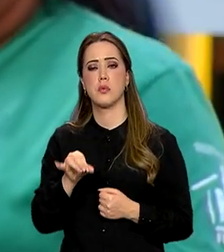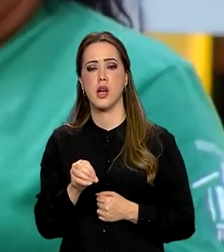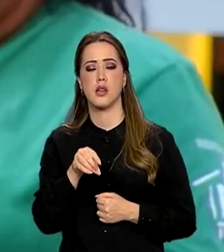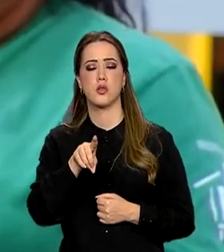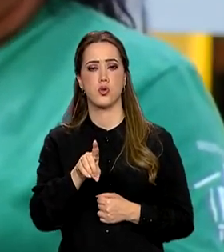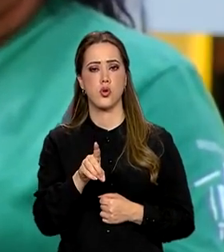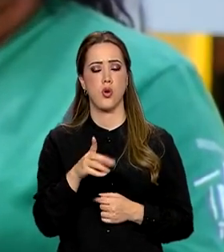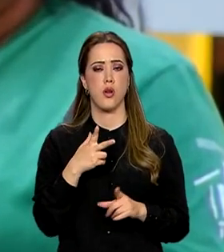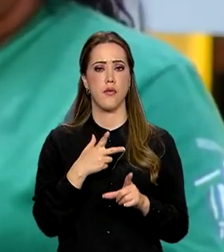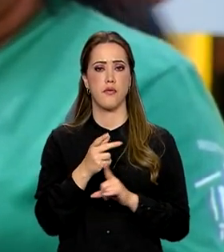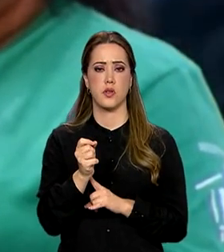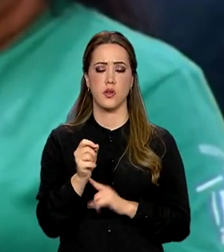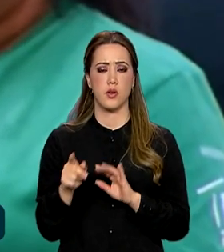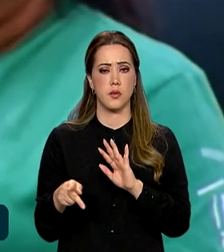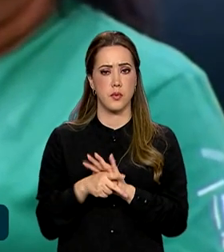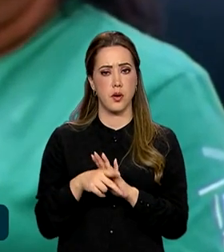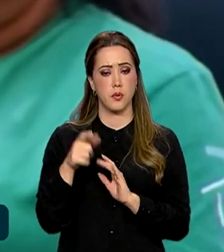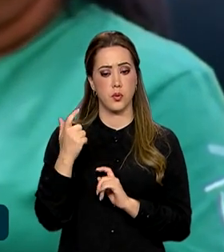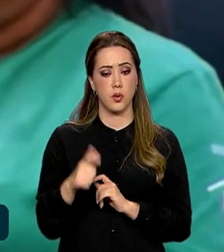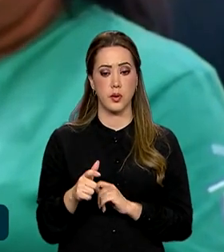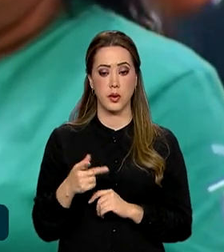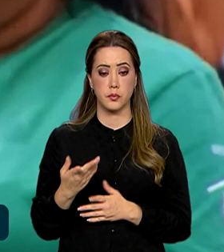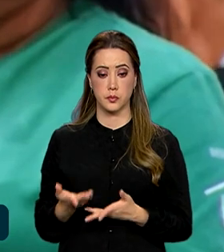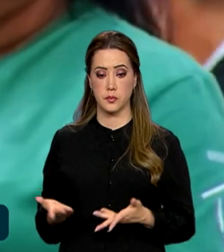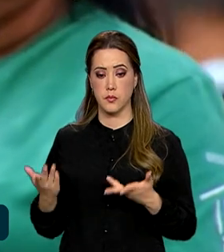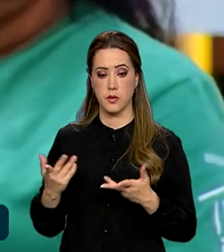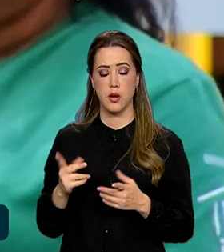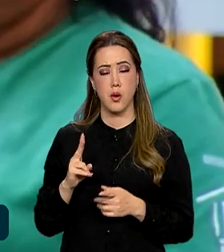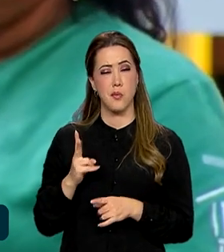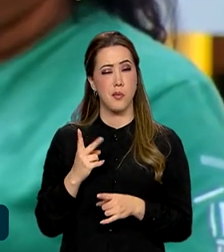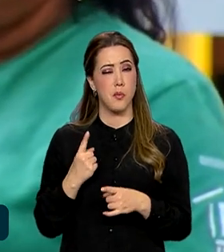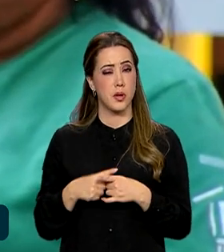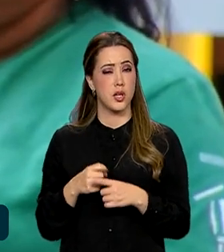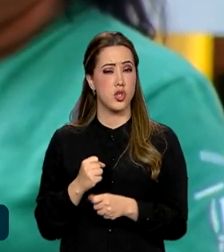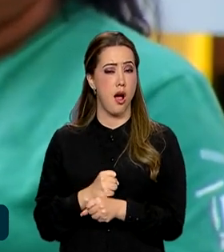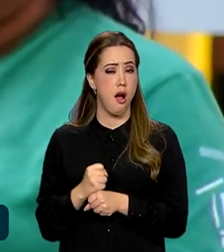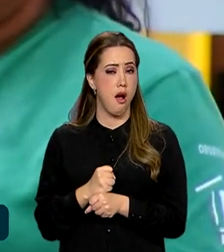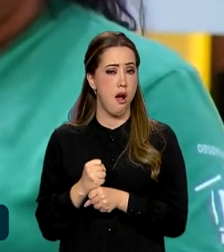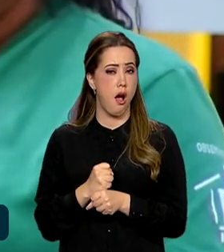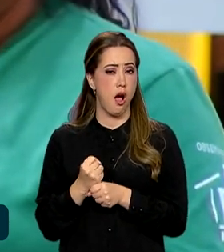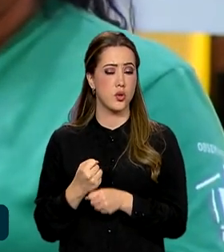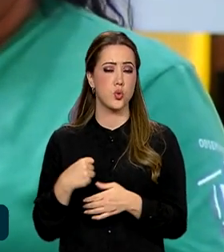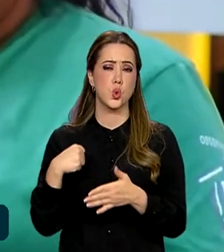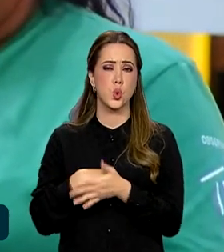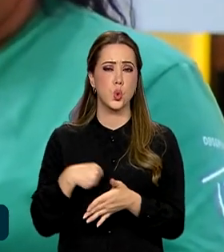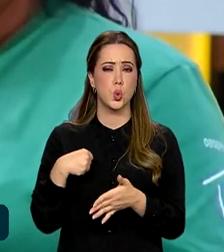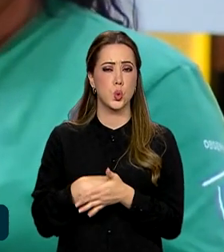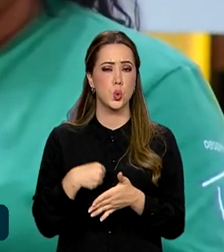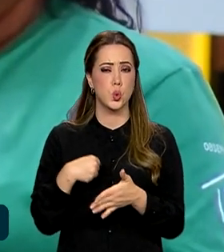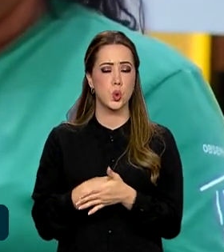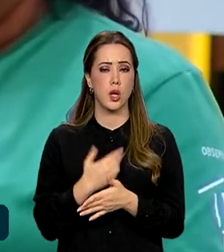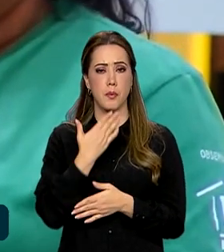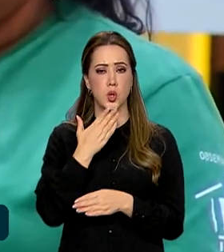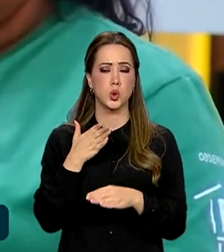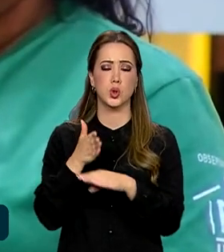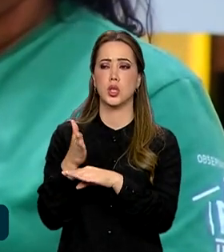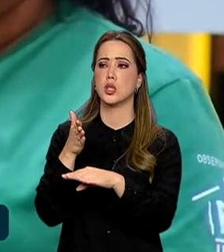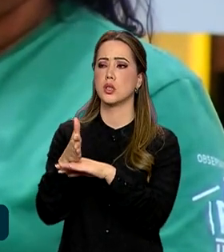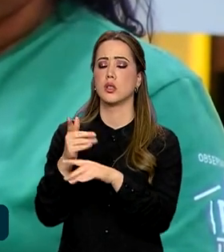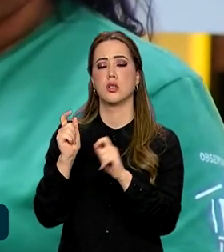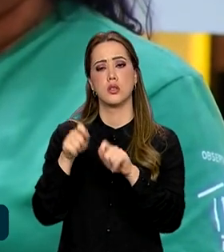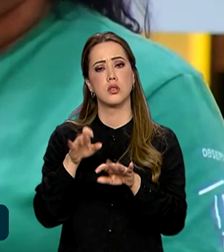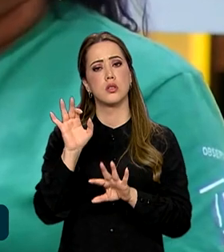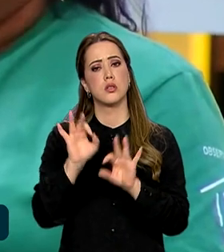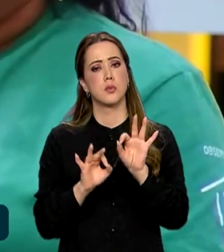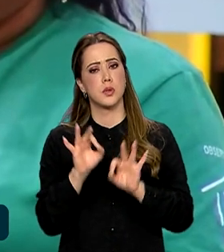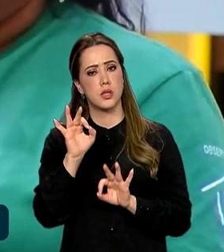marajoaras, que há anos lutam pelo direito de acesso aos esboços